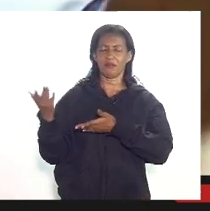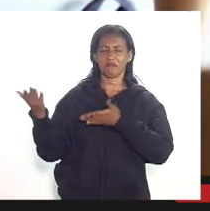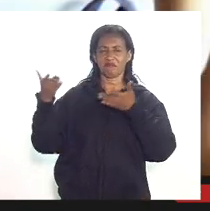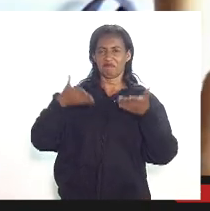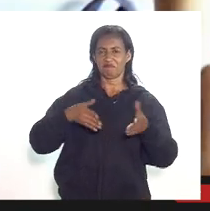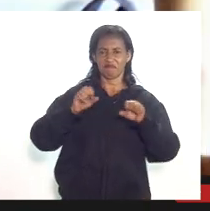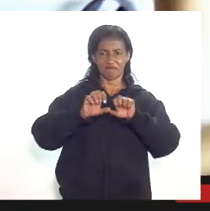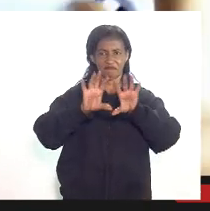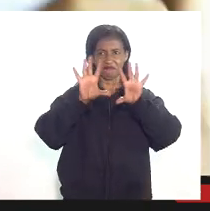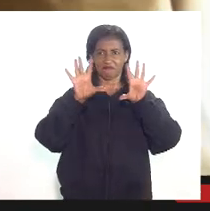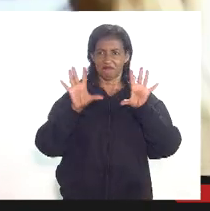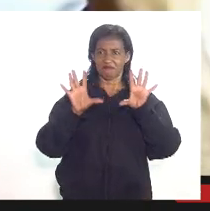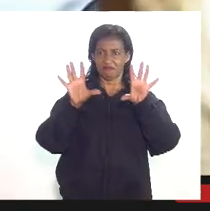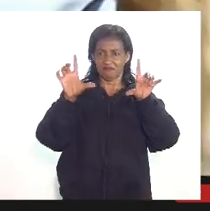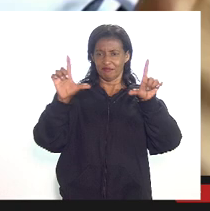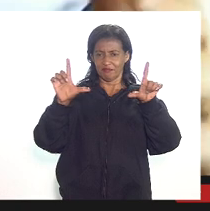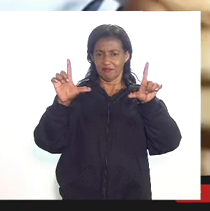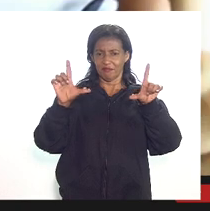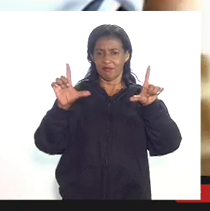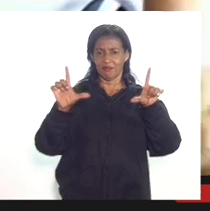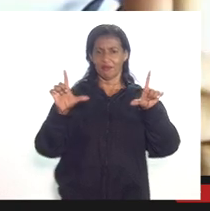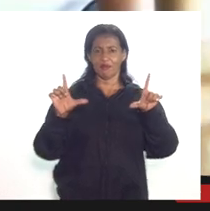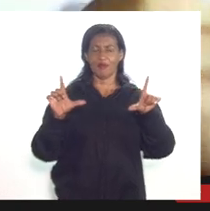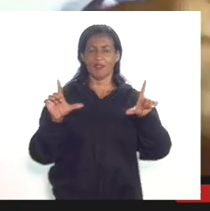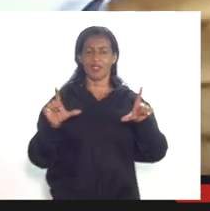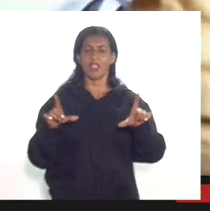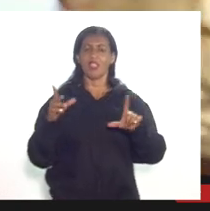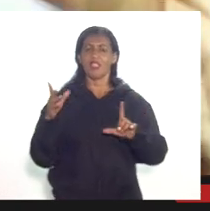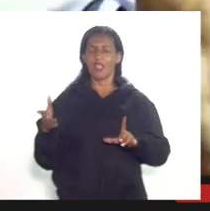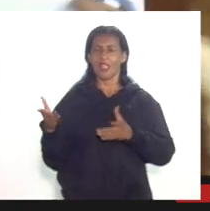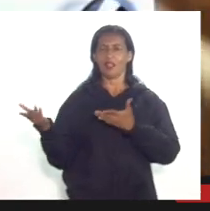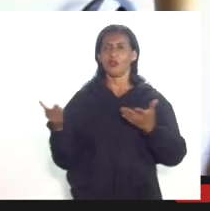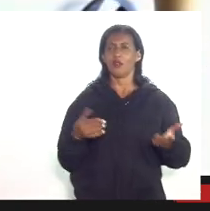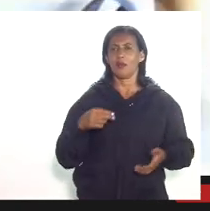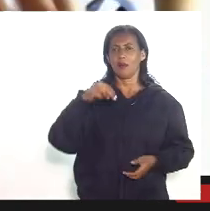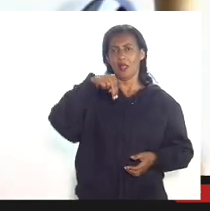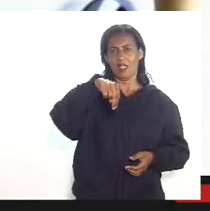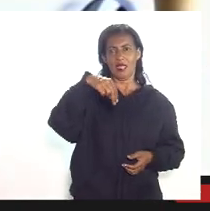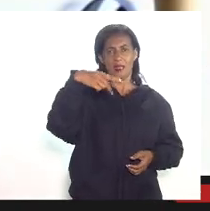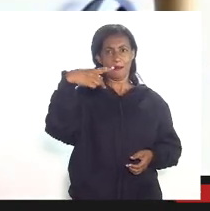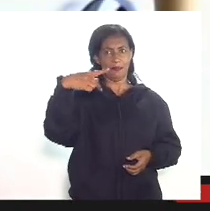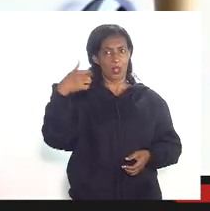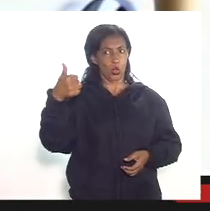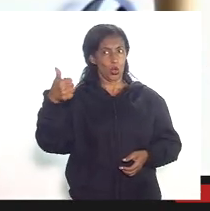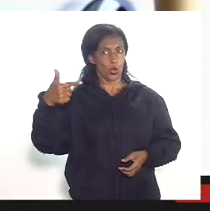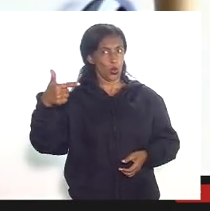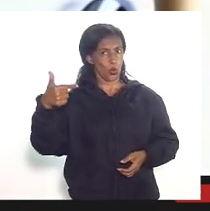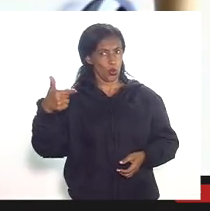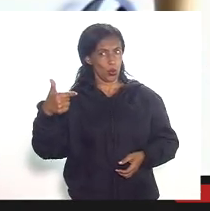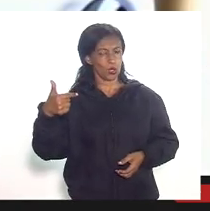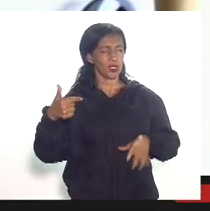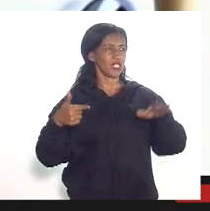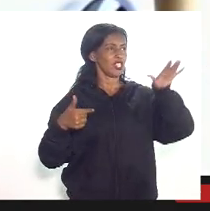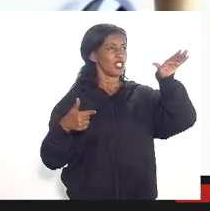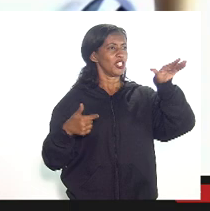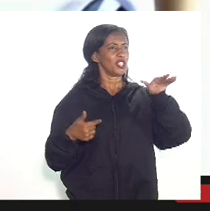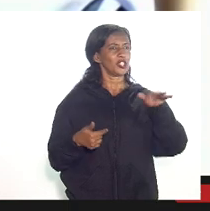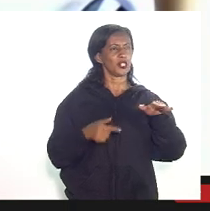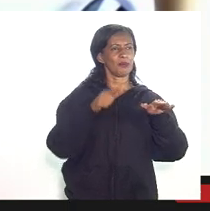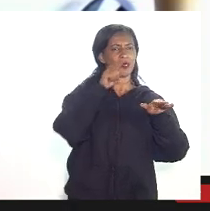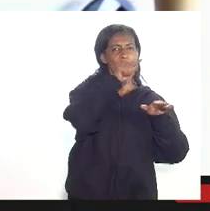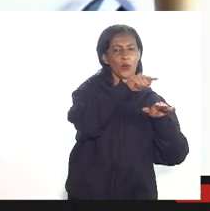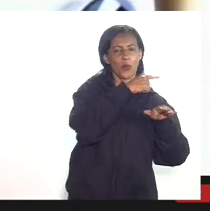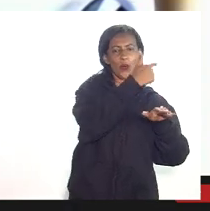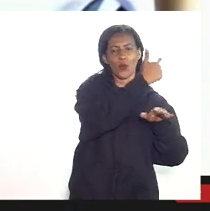foi signatária da NP da portaria NP 12 chamaria o IBP